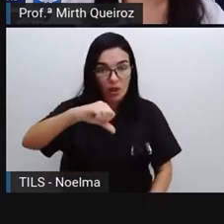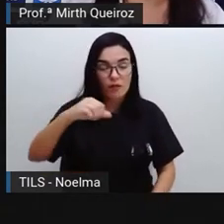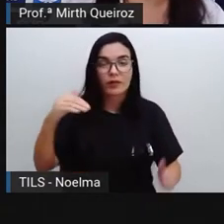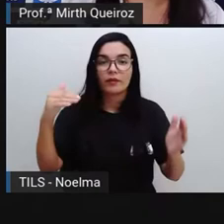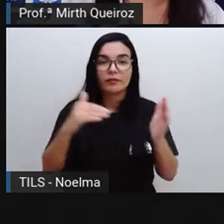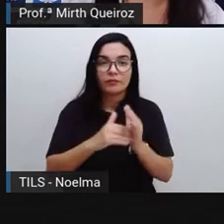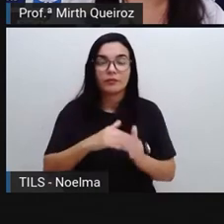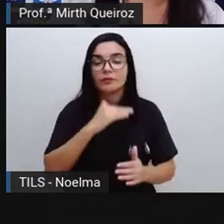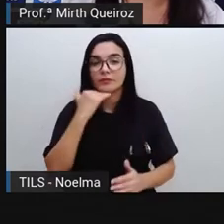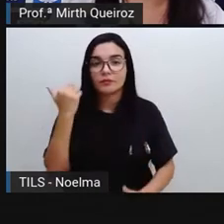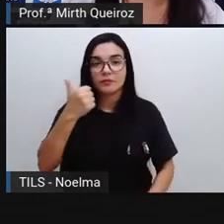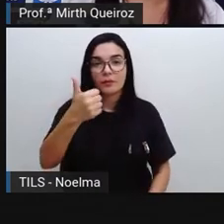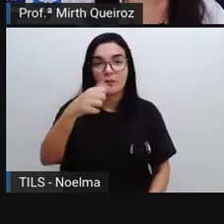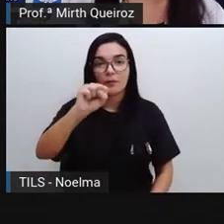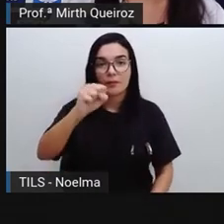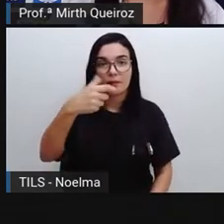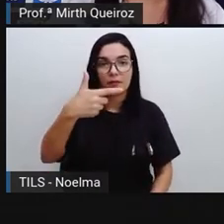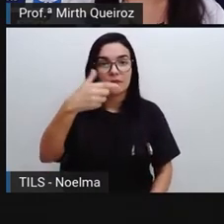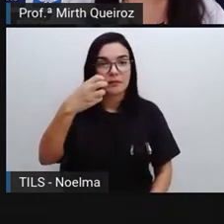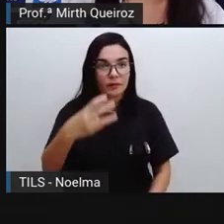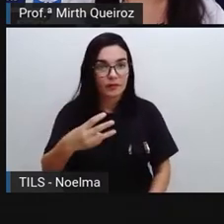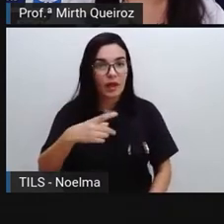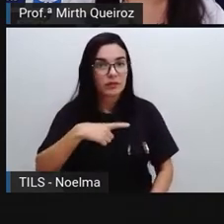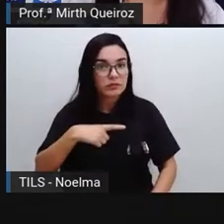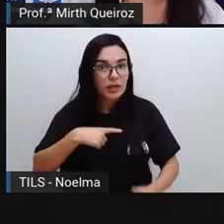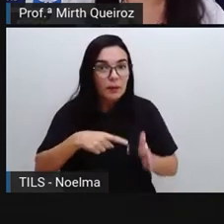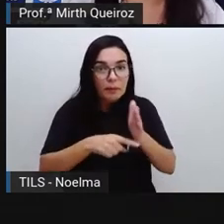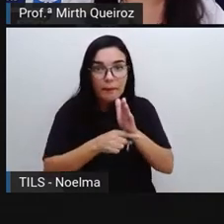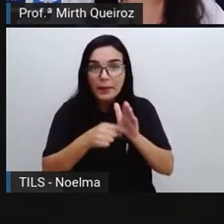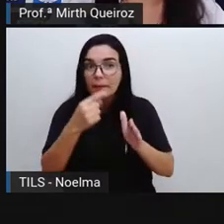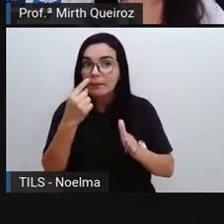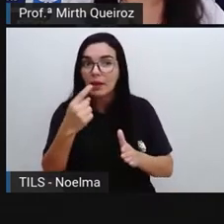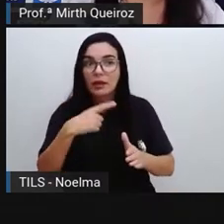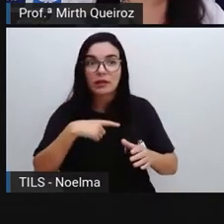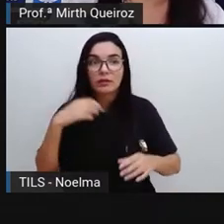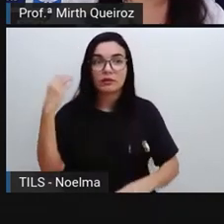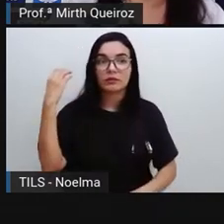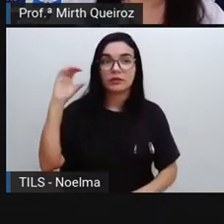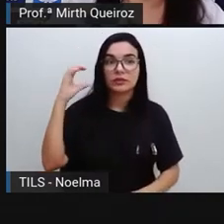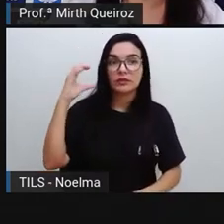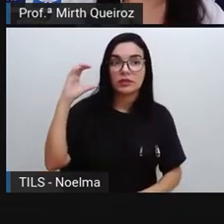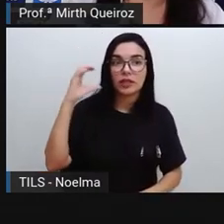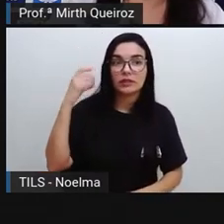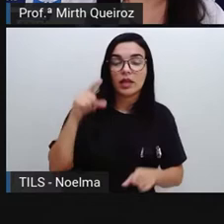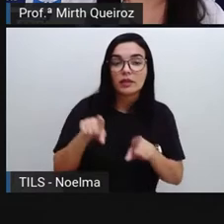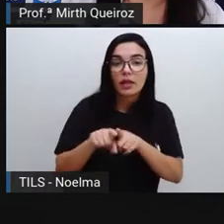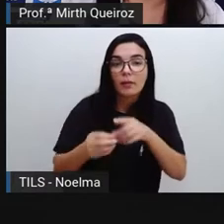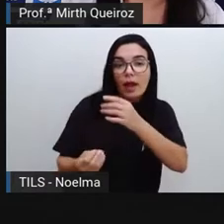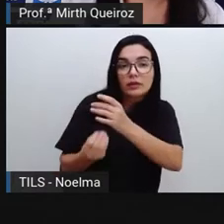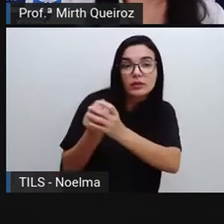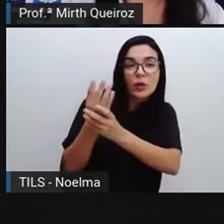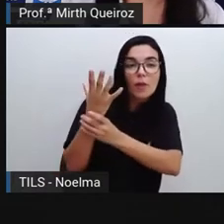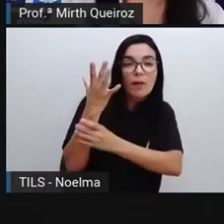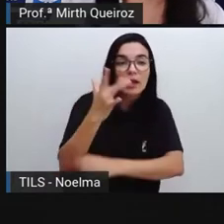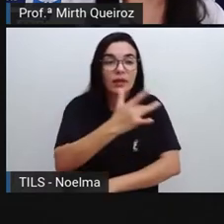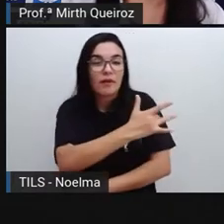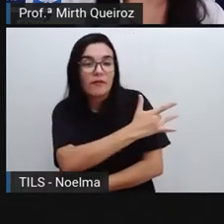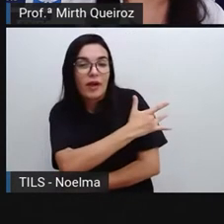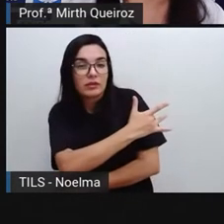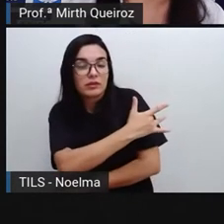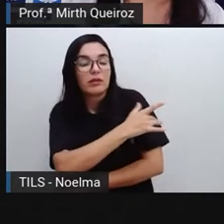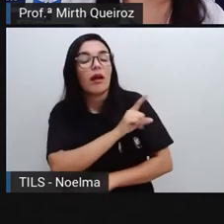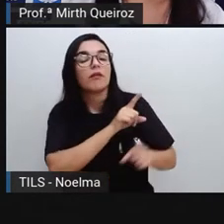com métodos científicos e a quem se acredita à descoberta da vacina, né? Dini, ele foi